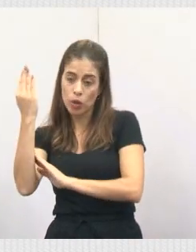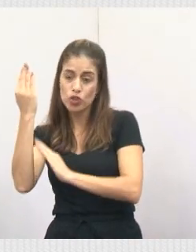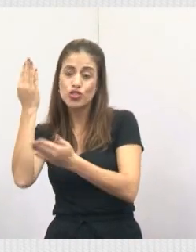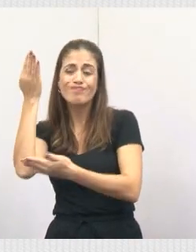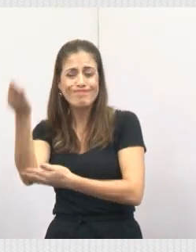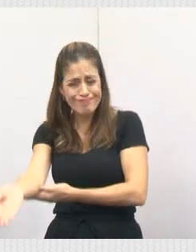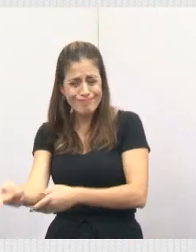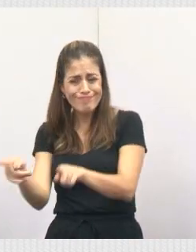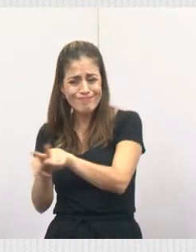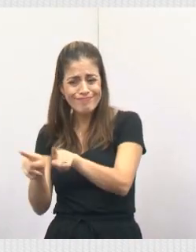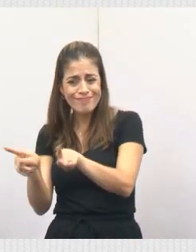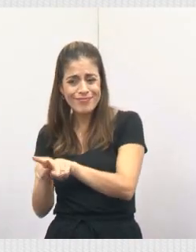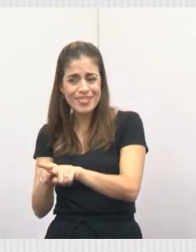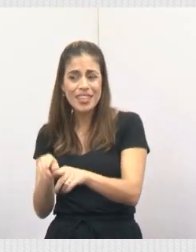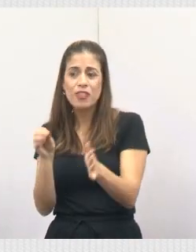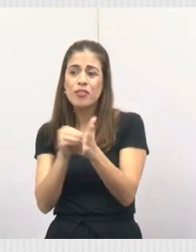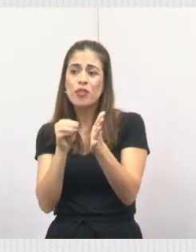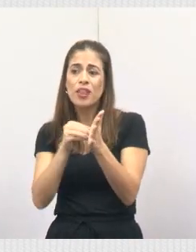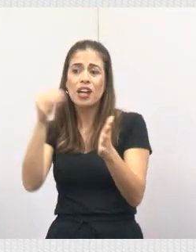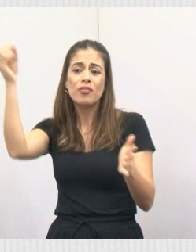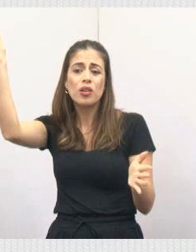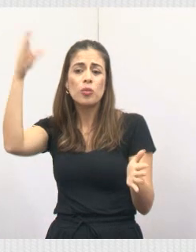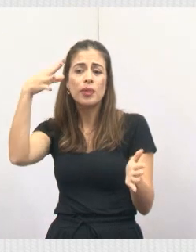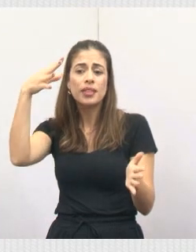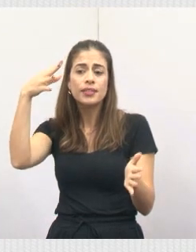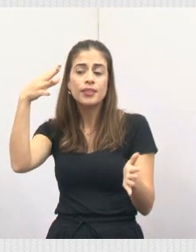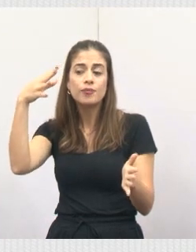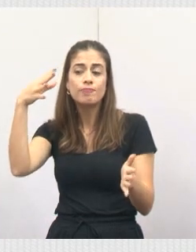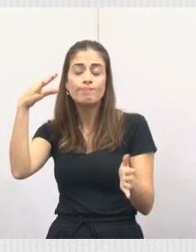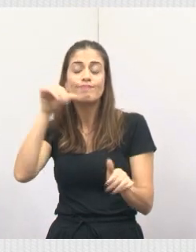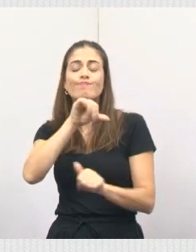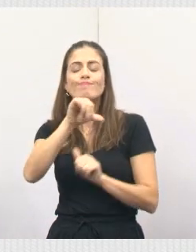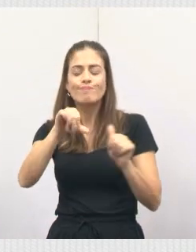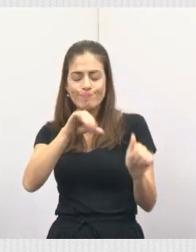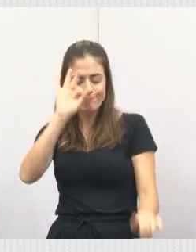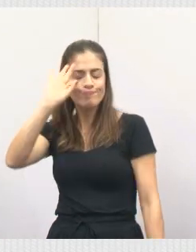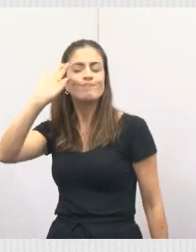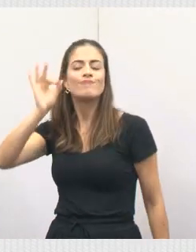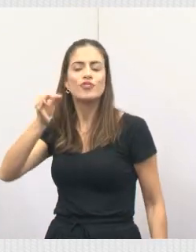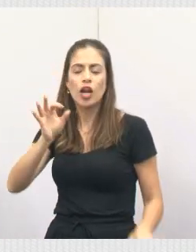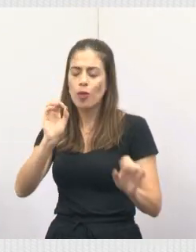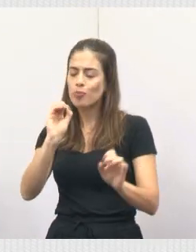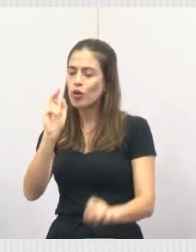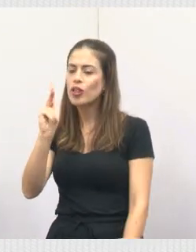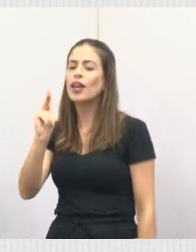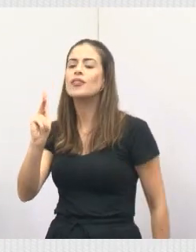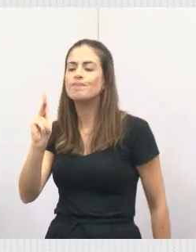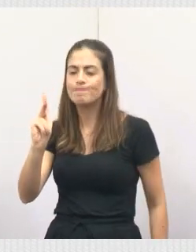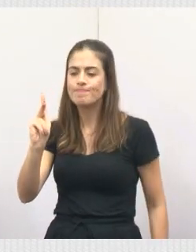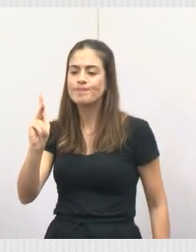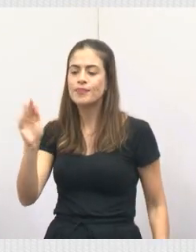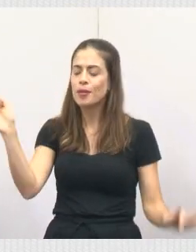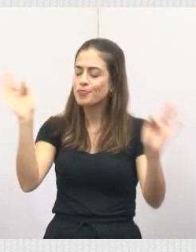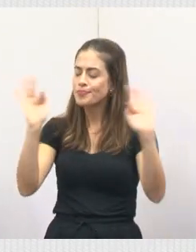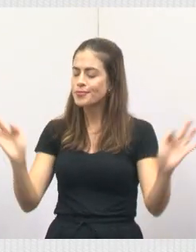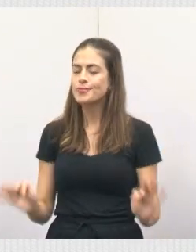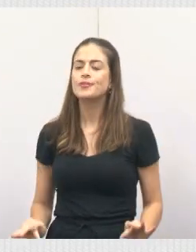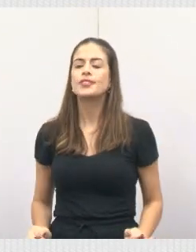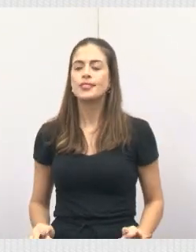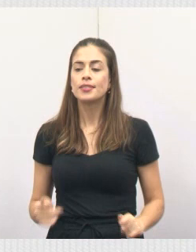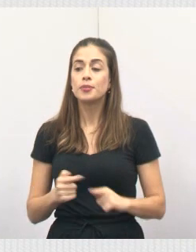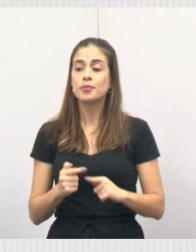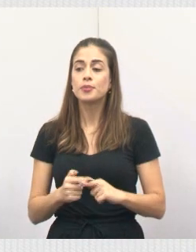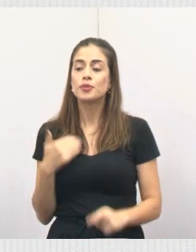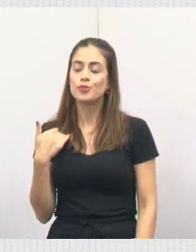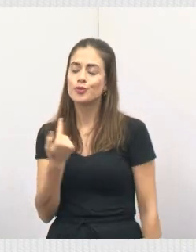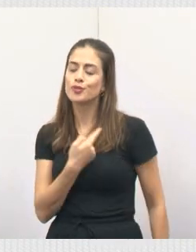faltava a iluminação naquele local e a luz já foi colocada, já está tudo ok. E eu fico muito feliz porque os